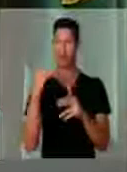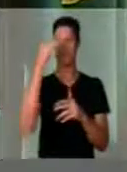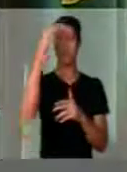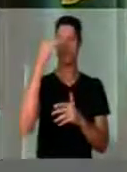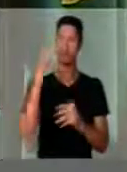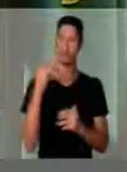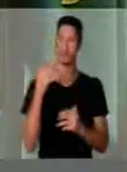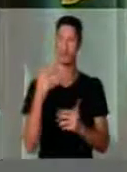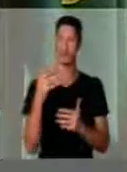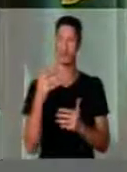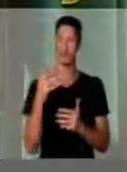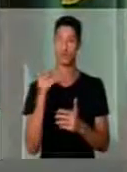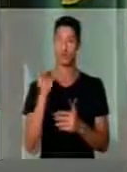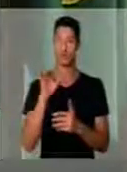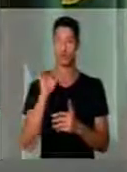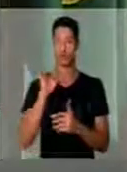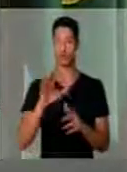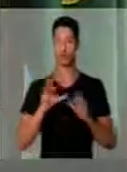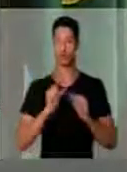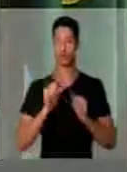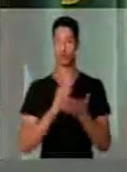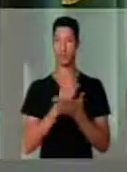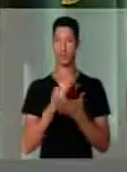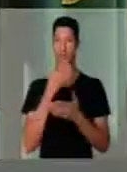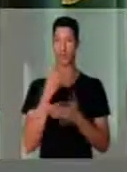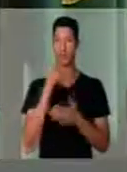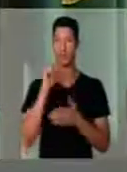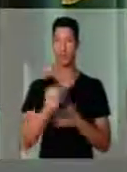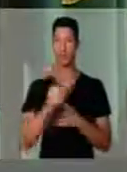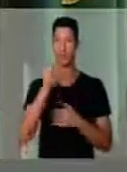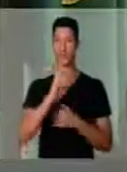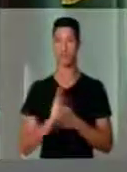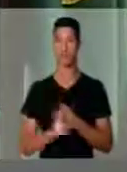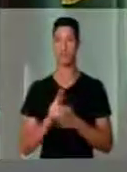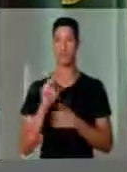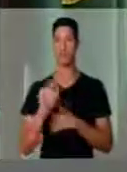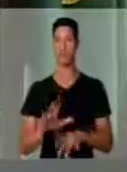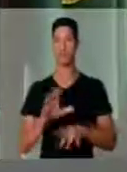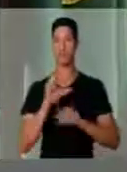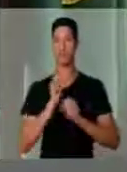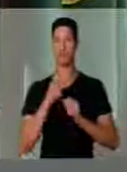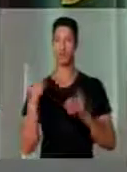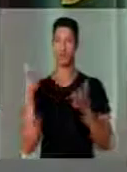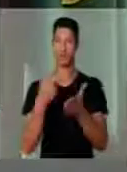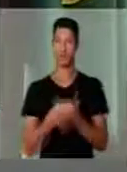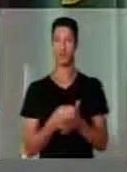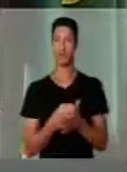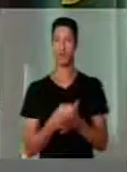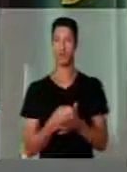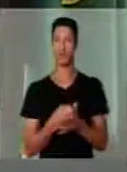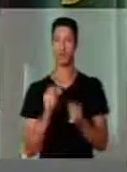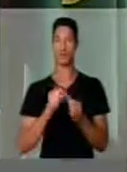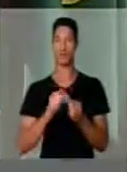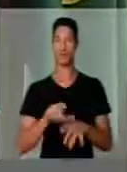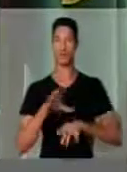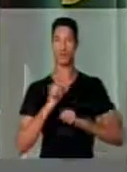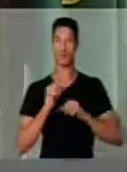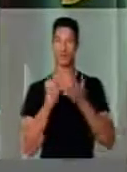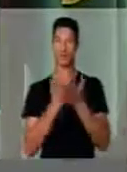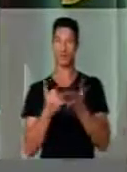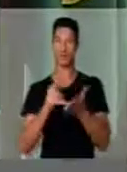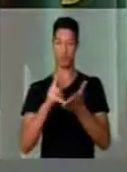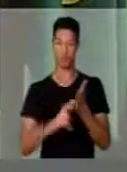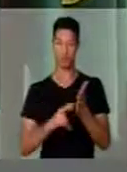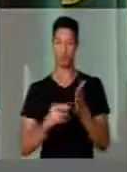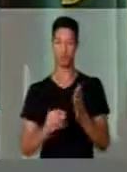índices inflacionários, só quem recebia algo em torno de R$ 4.000 que pagaria e faria o recolhimento do